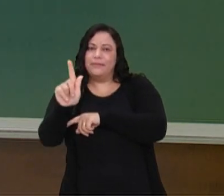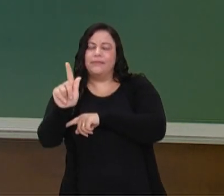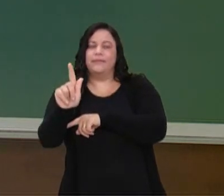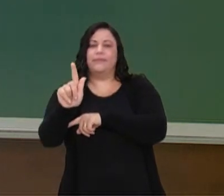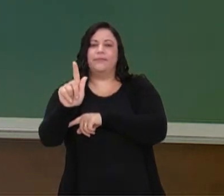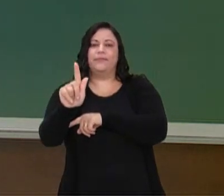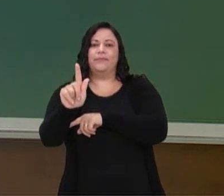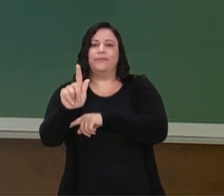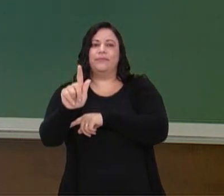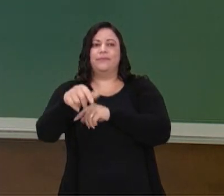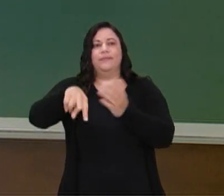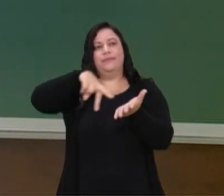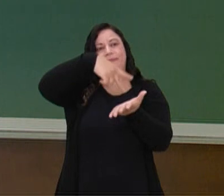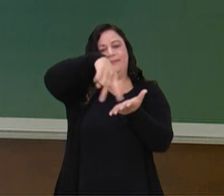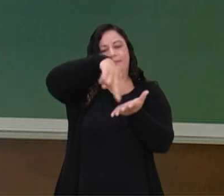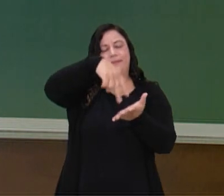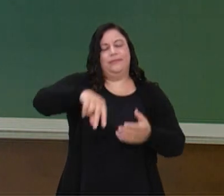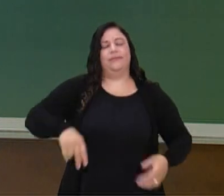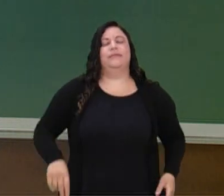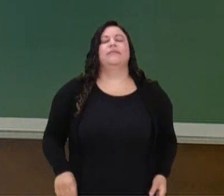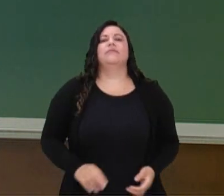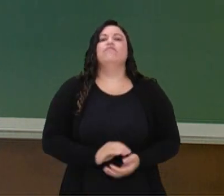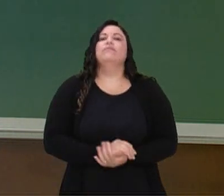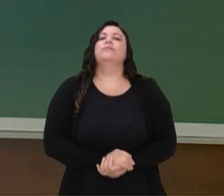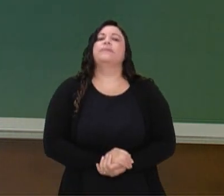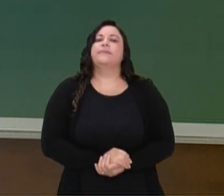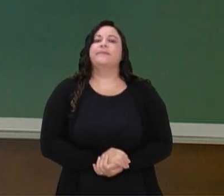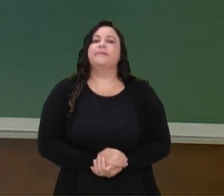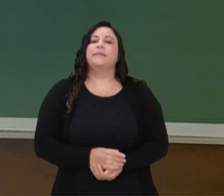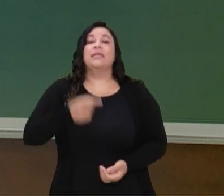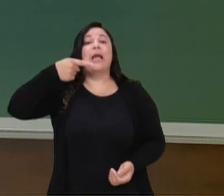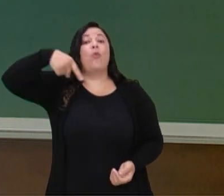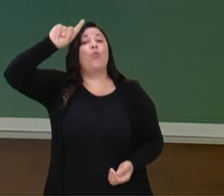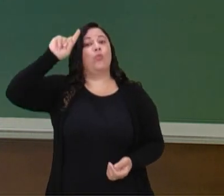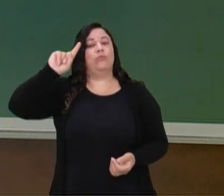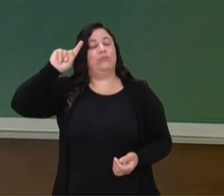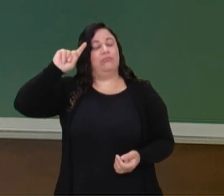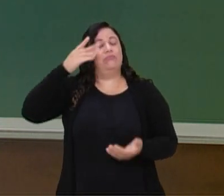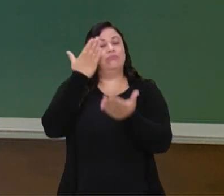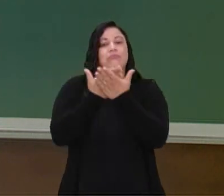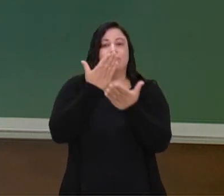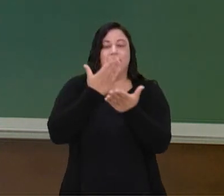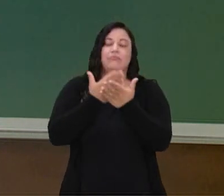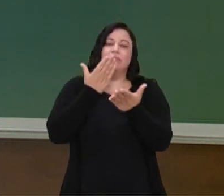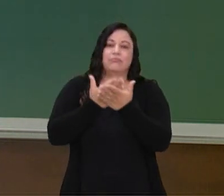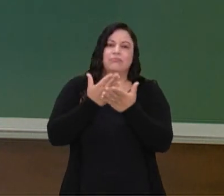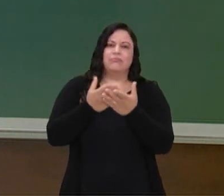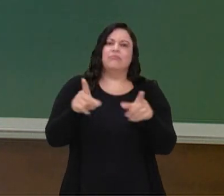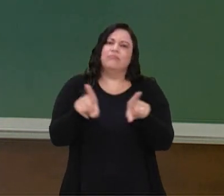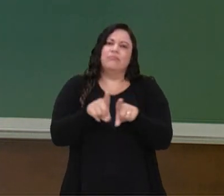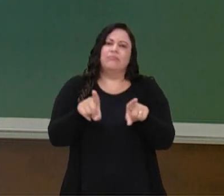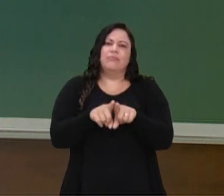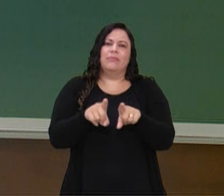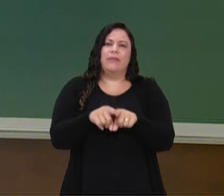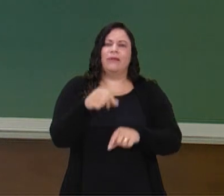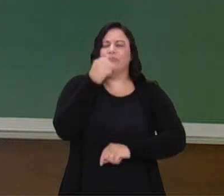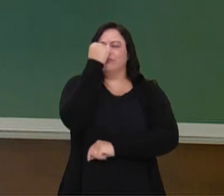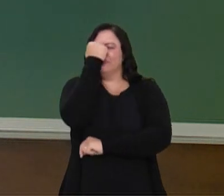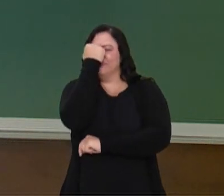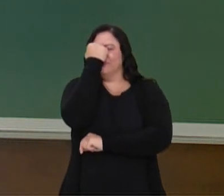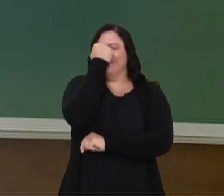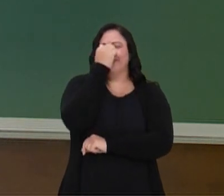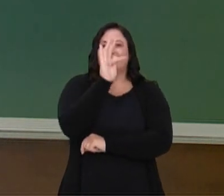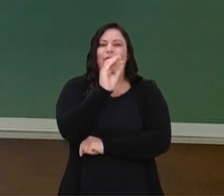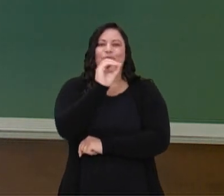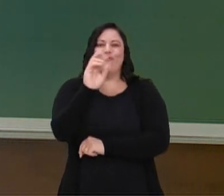a dança. E na nossa última aula, que a gente trouxe um pouquinho do forró, né, gente?